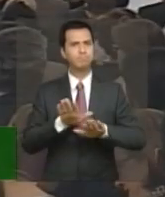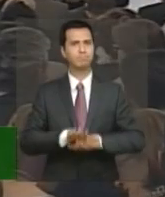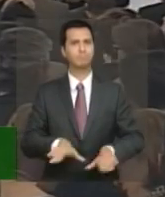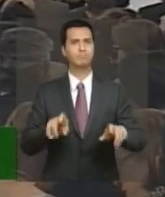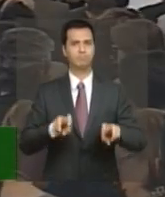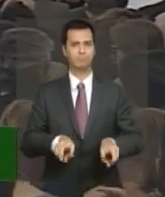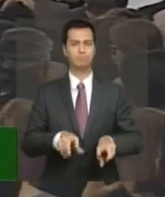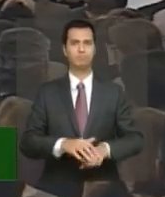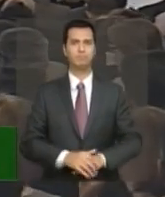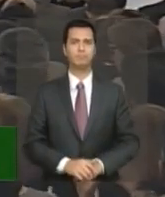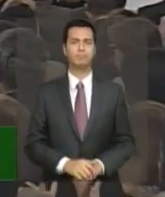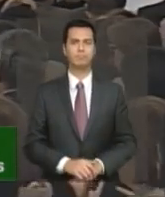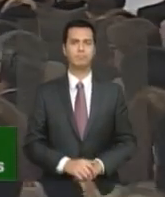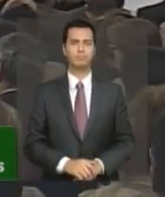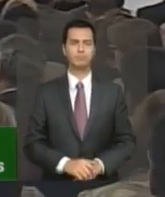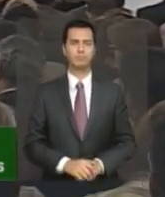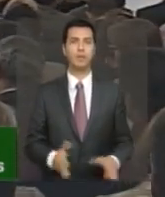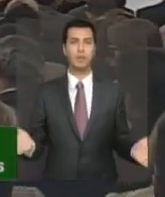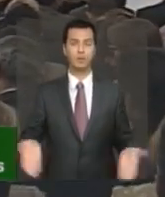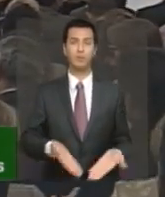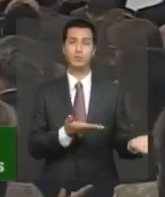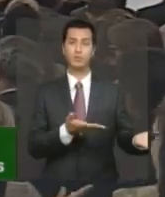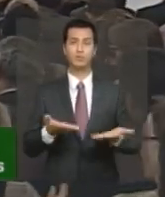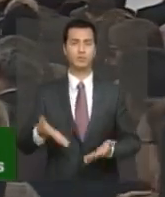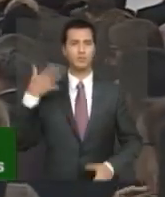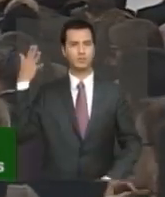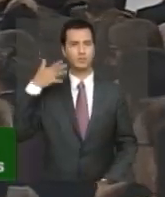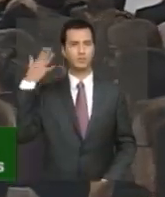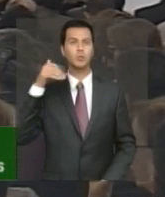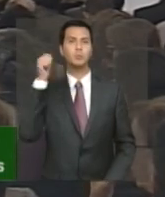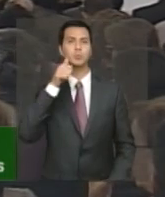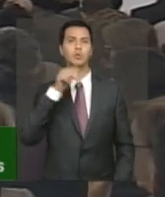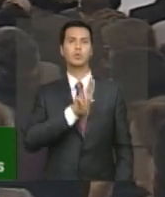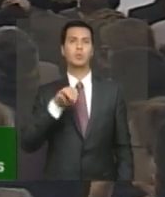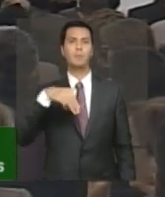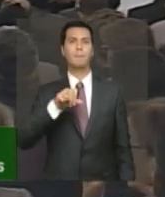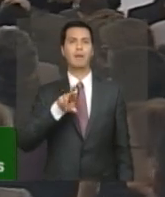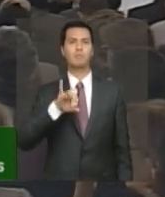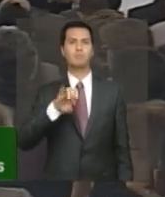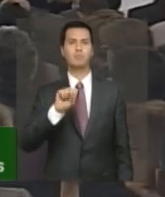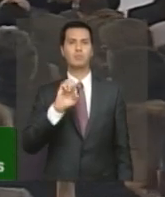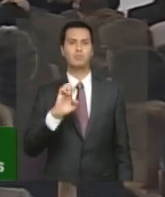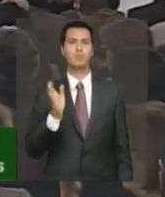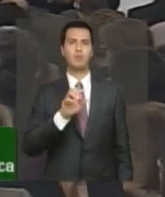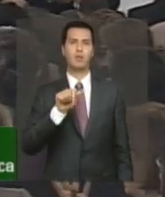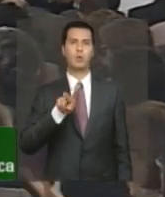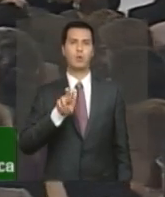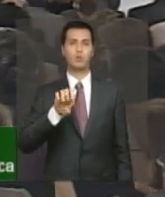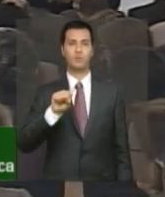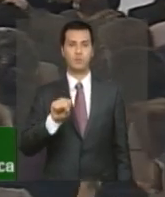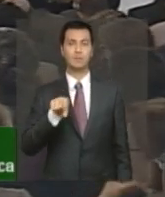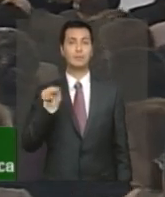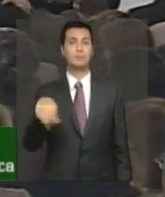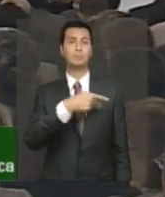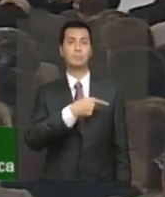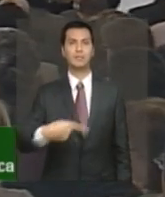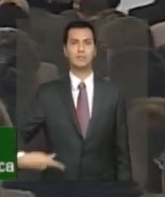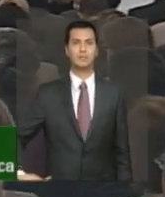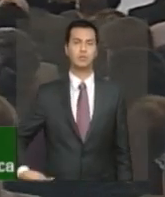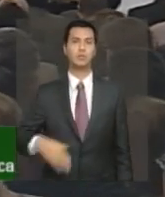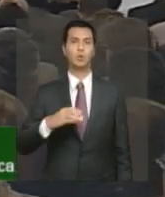Ouviremos agora as palavras da senhora Marise Alves Prazeres Rodrigues, presidenta da